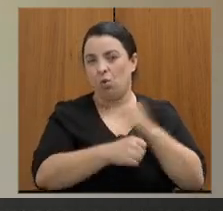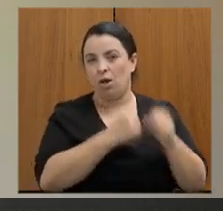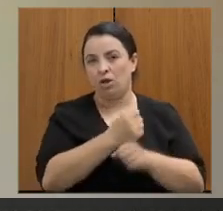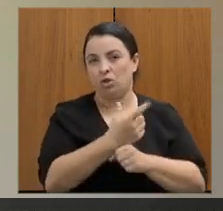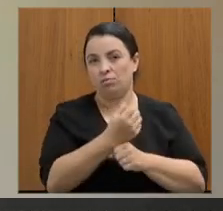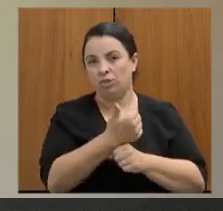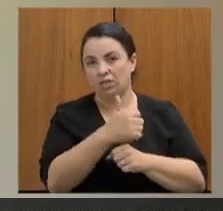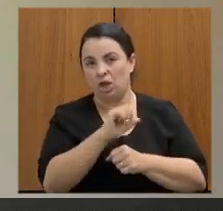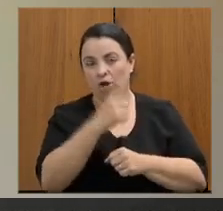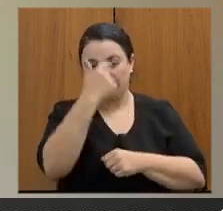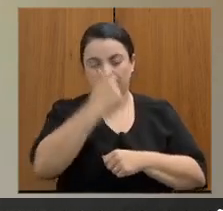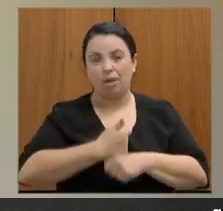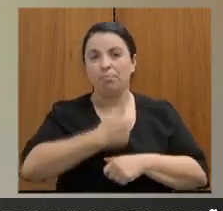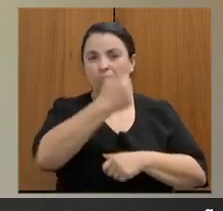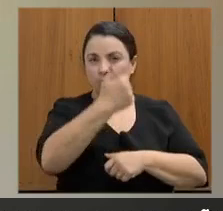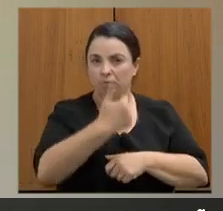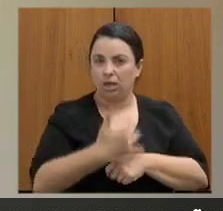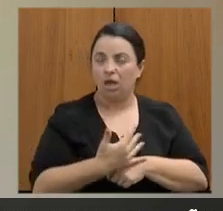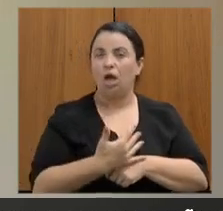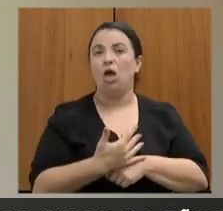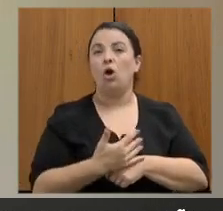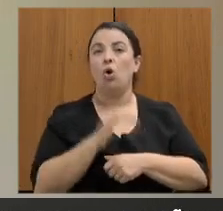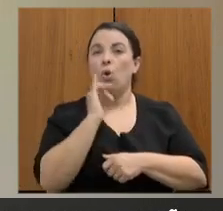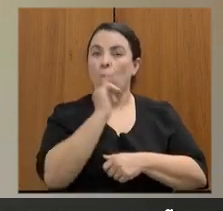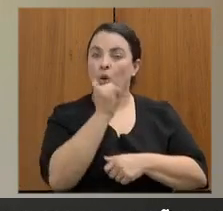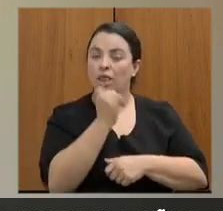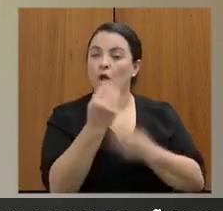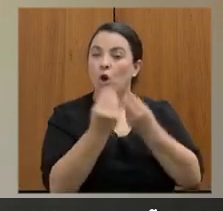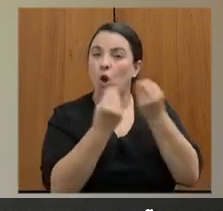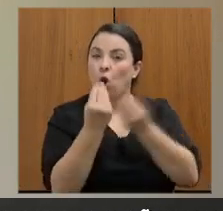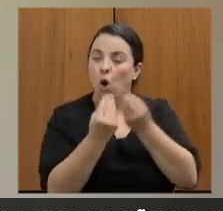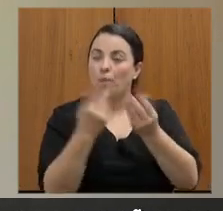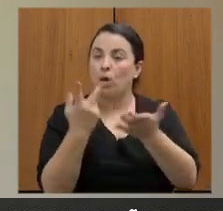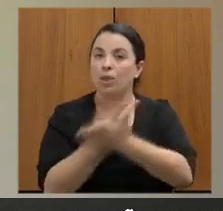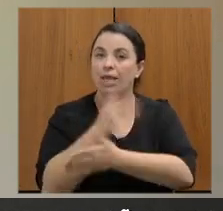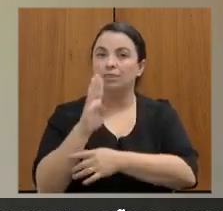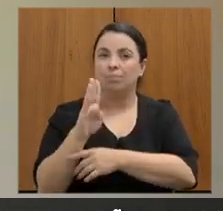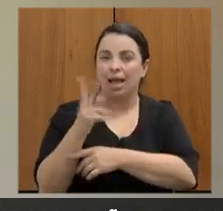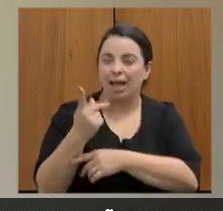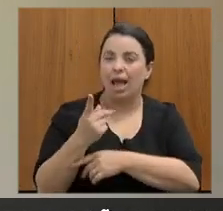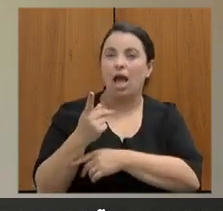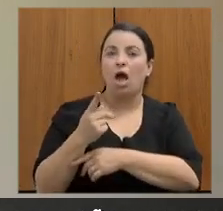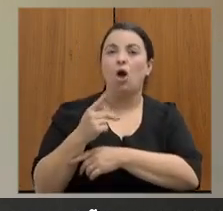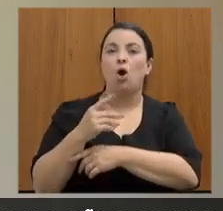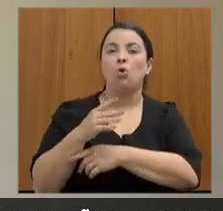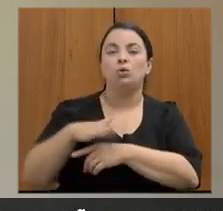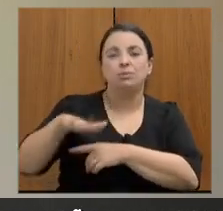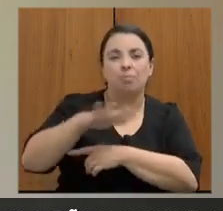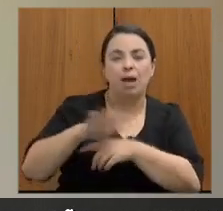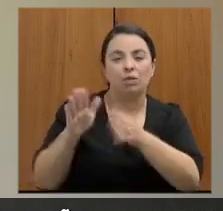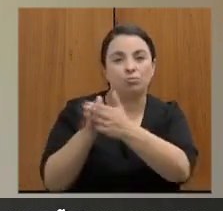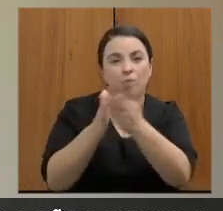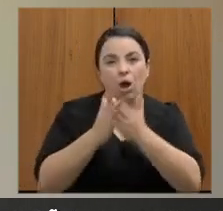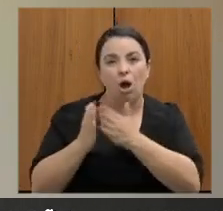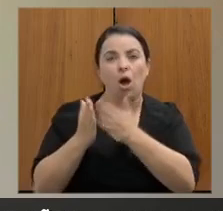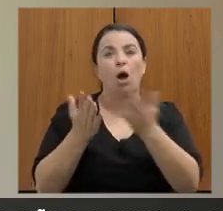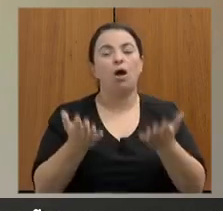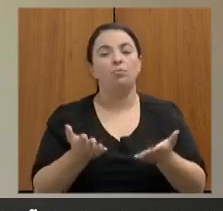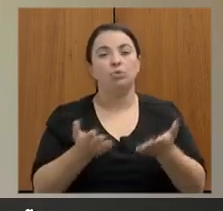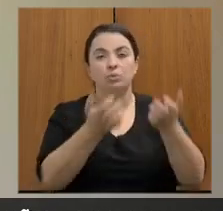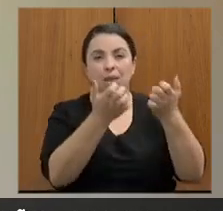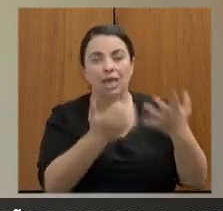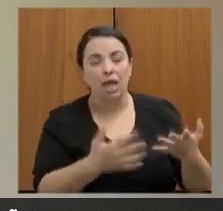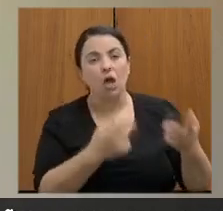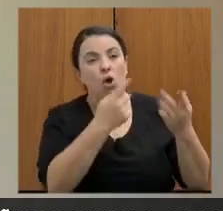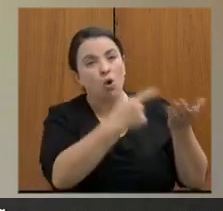dizendo para a senhora da realidade do município de Belo Horizonte das periferias aqui da minha cidade fiz um convite para que a gente